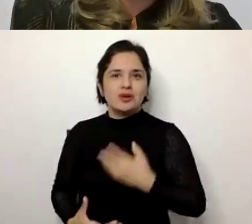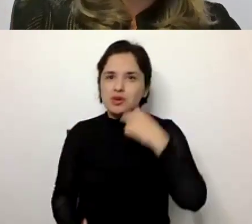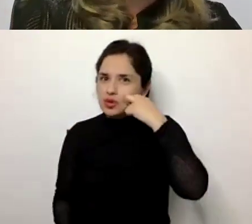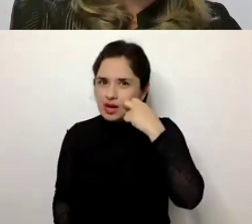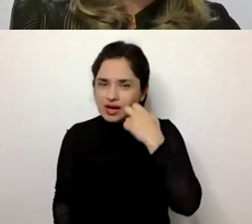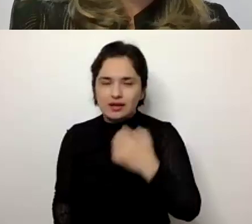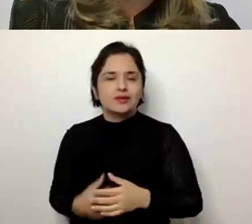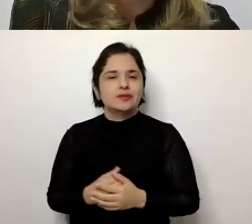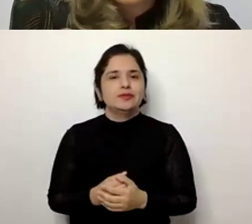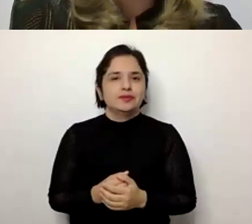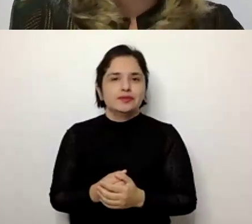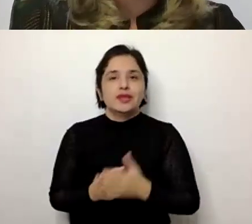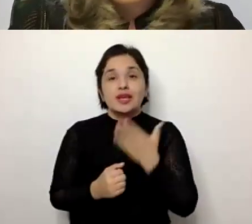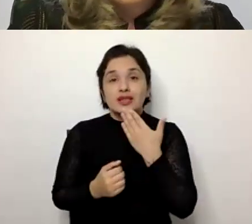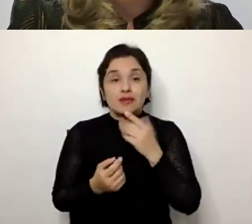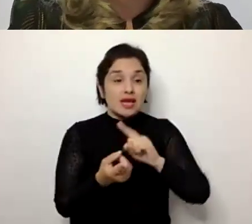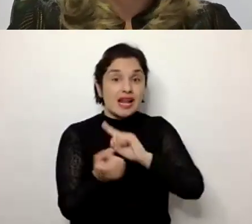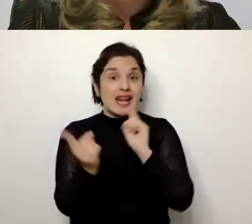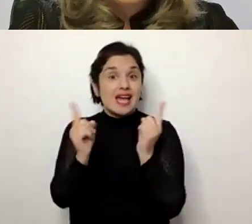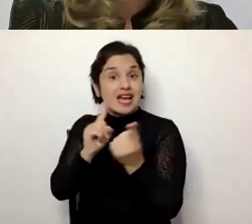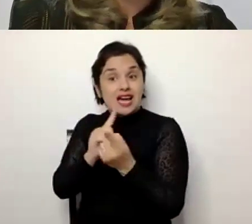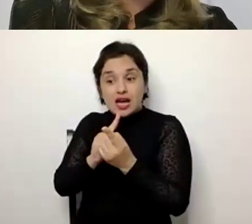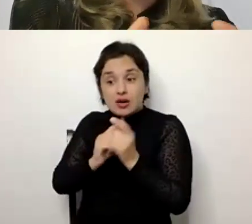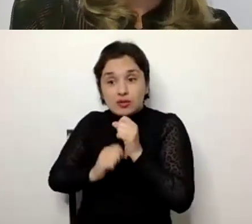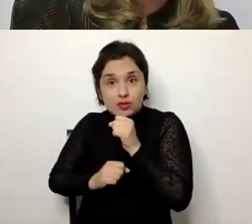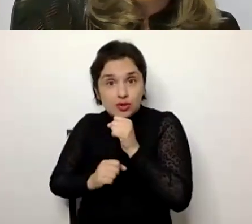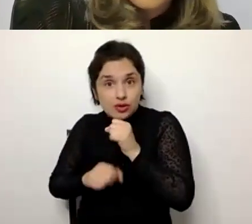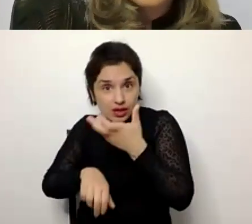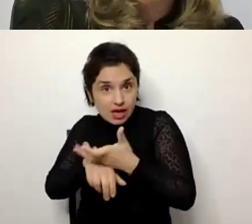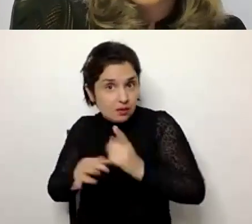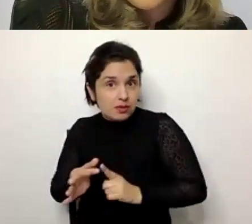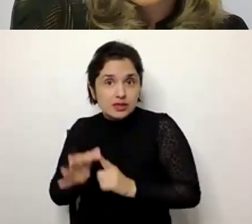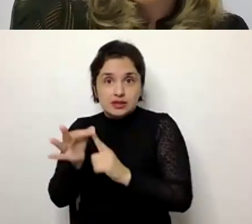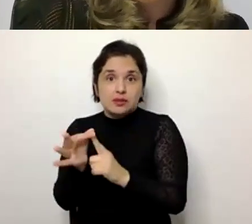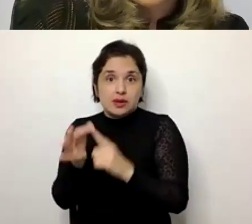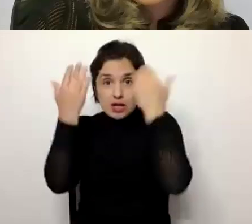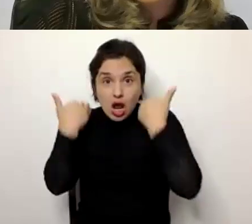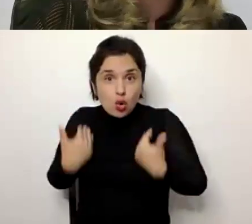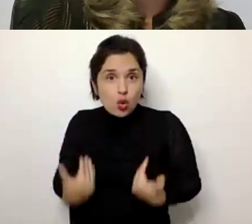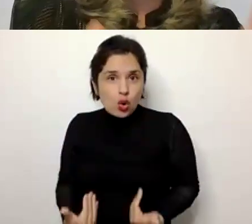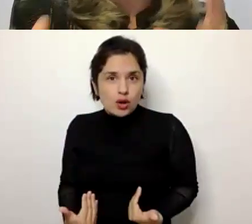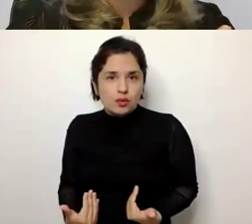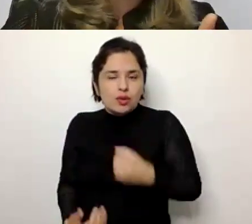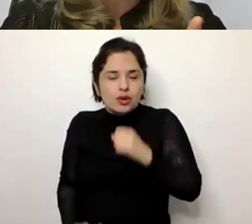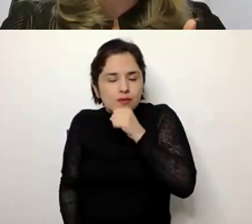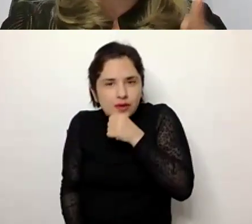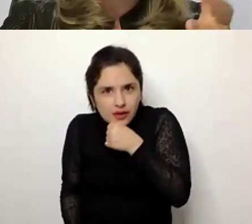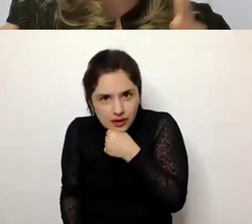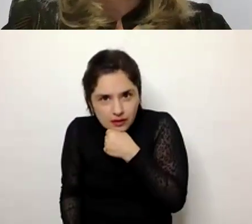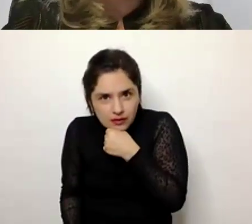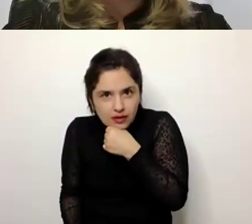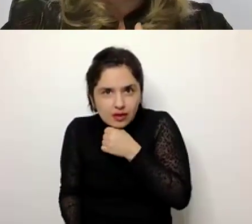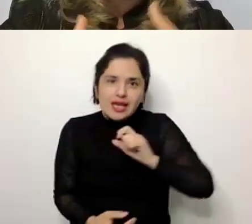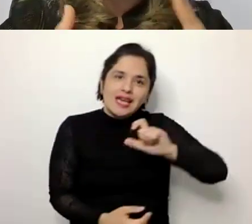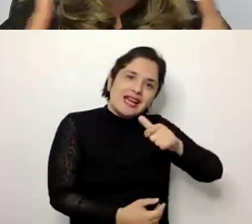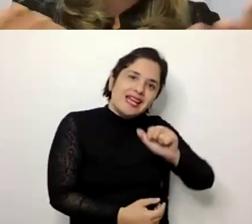e das mudanças que acontecem, principalmente no corpo da pessoa que envelhece, a gerontologia